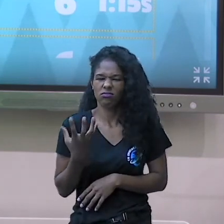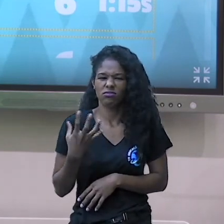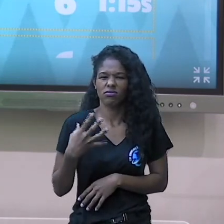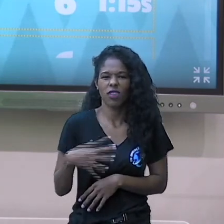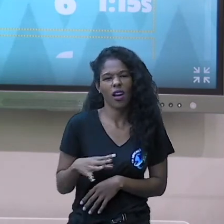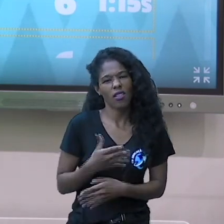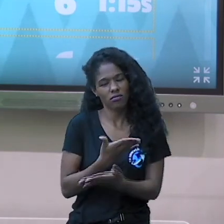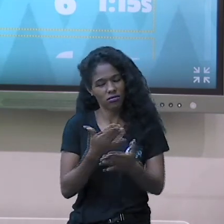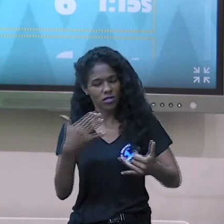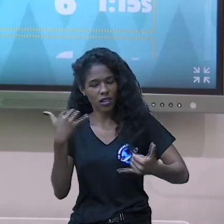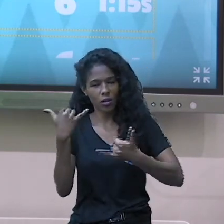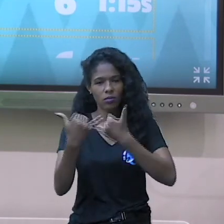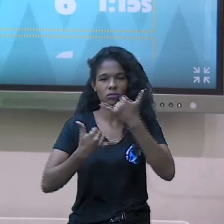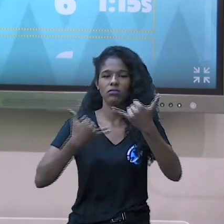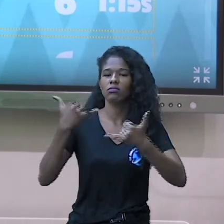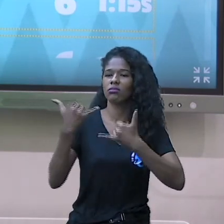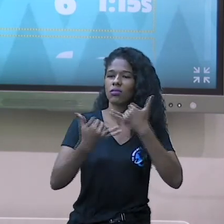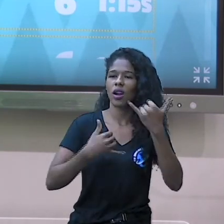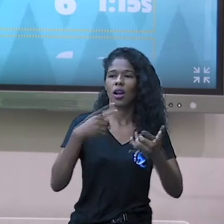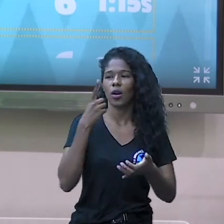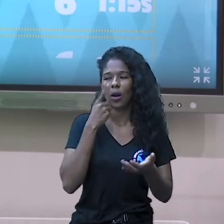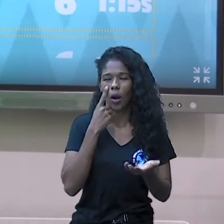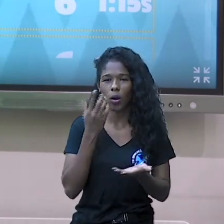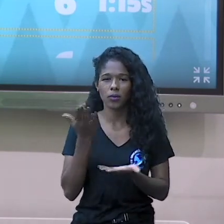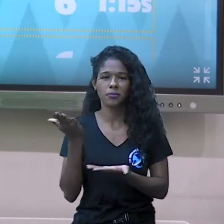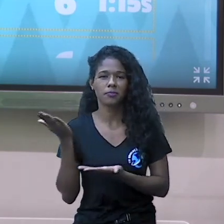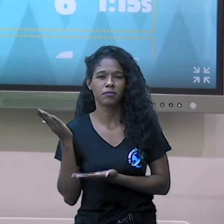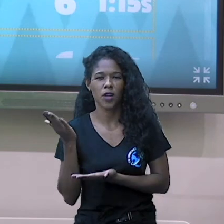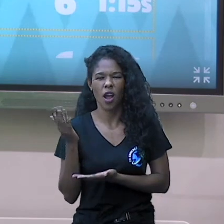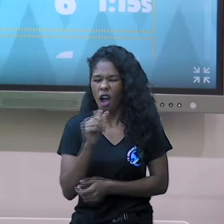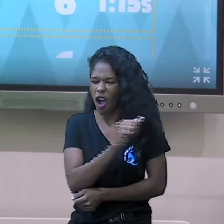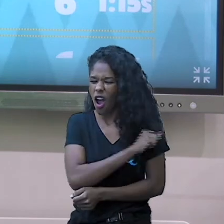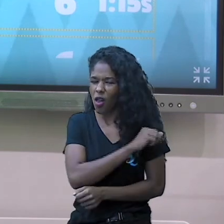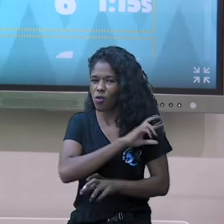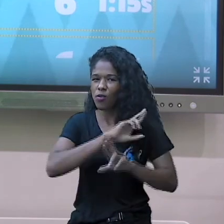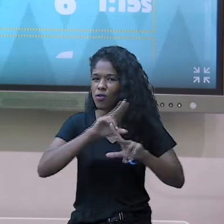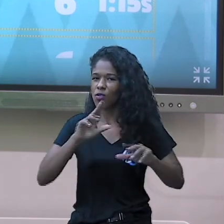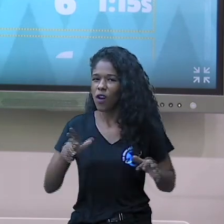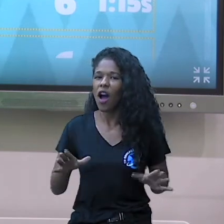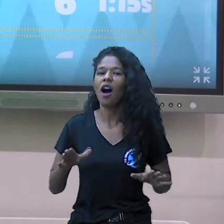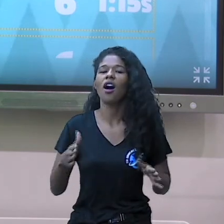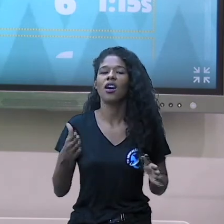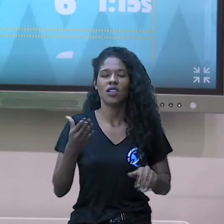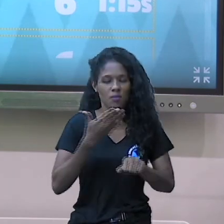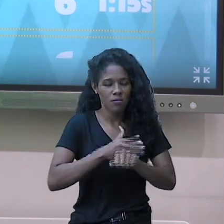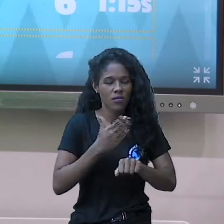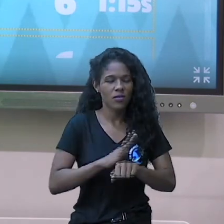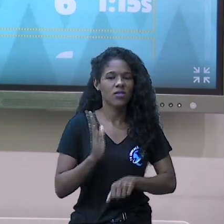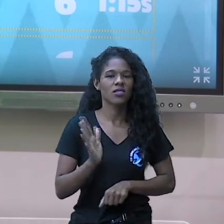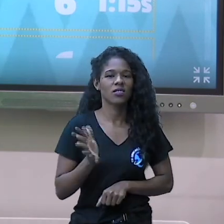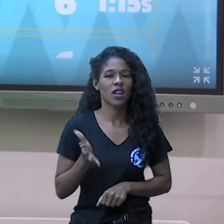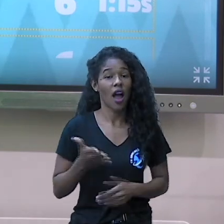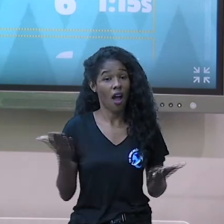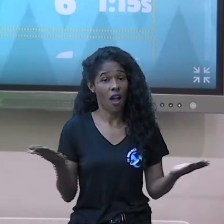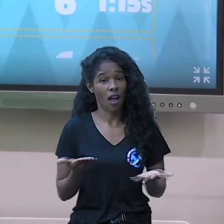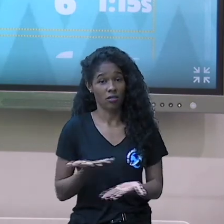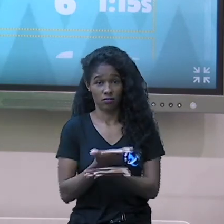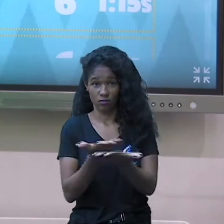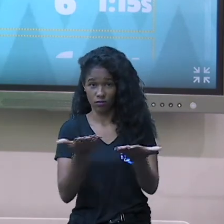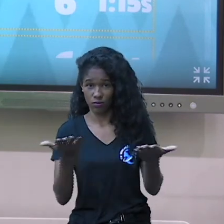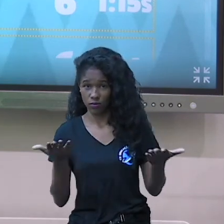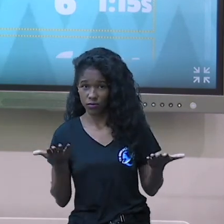vocês brincando. Olha lá. O Carlos já foi. A Samanta já foi. Isso mesmo. E agora é com você, estudante.